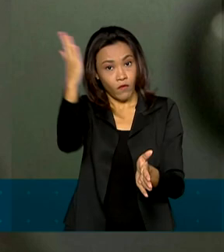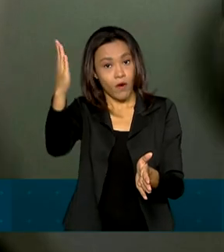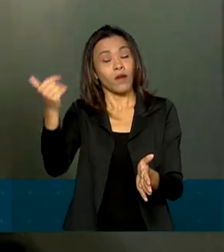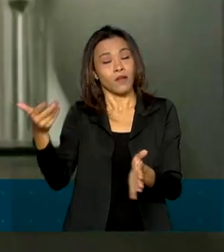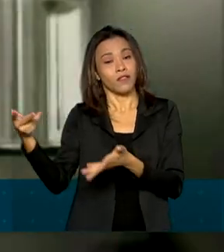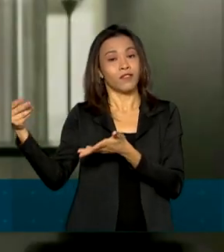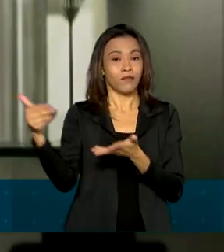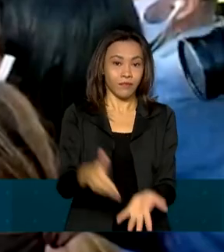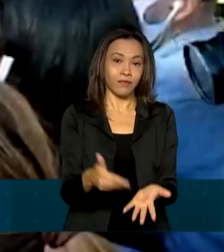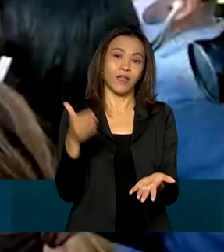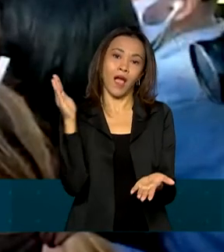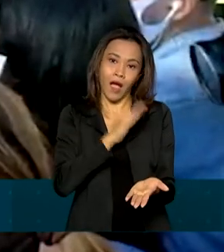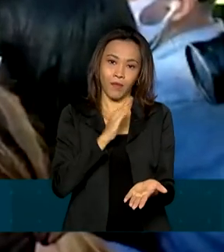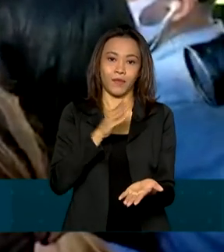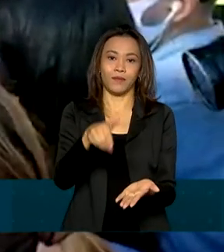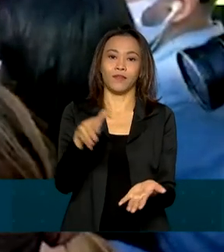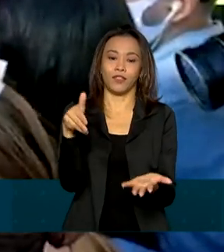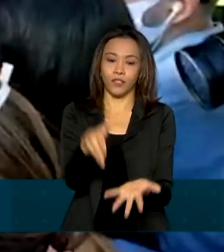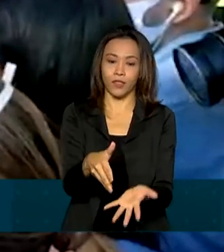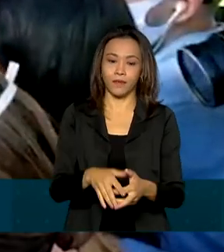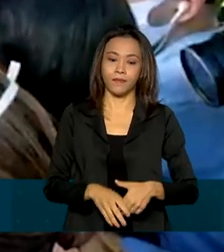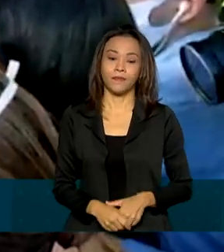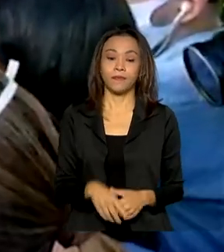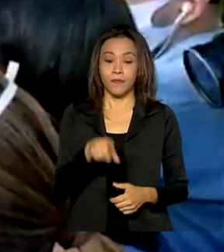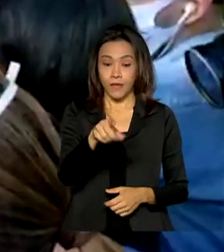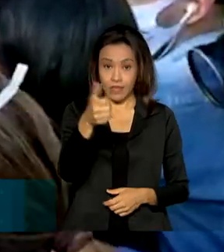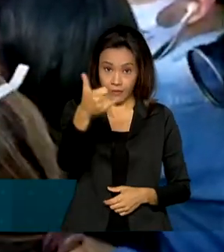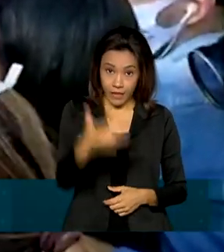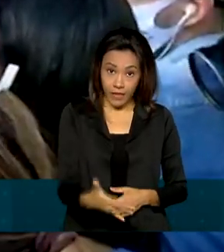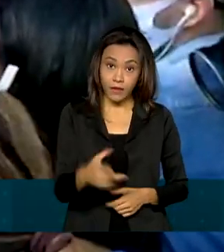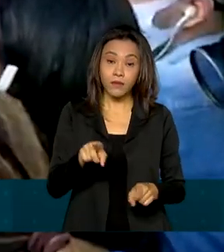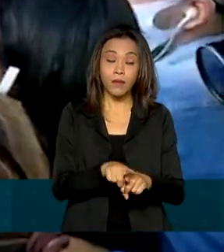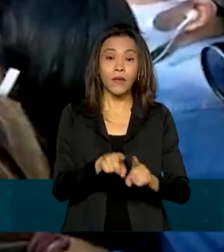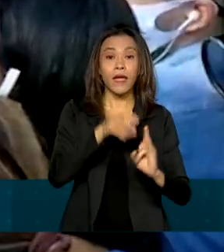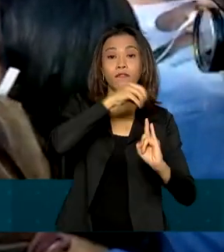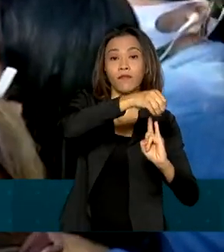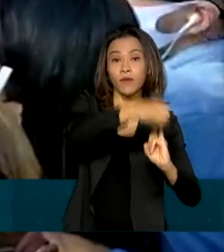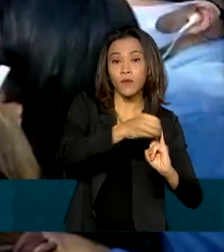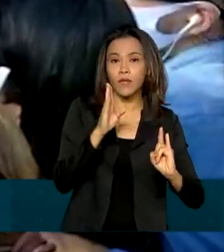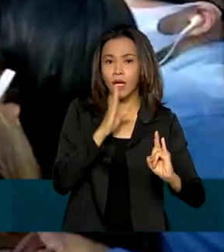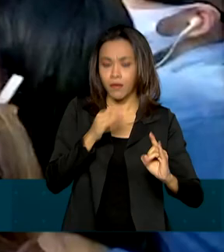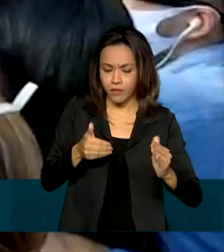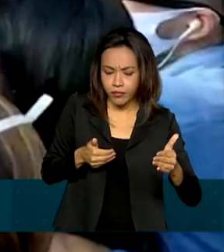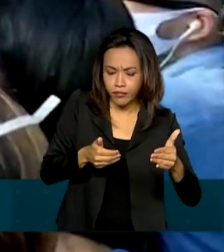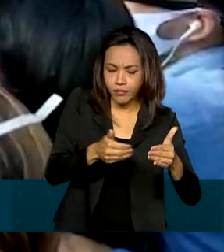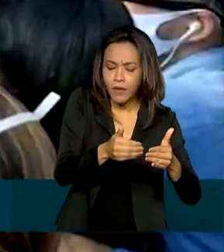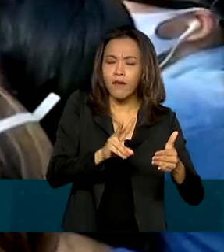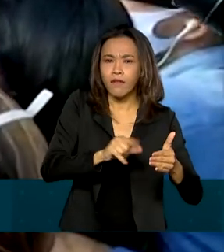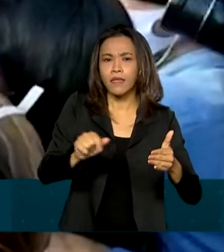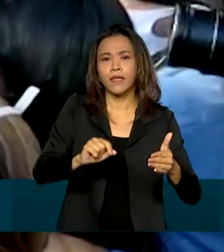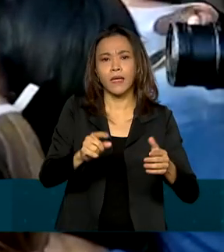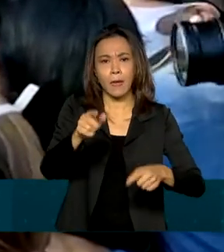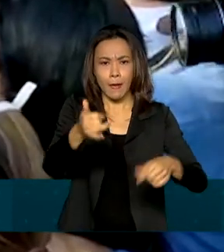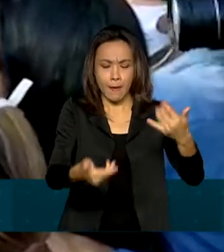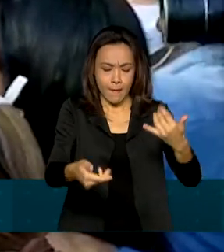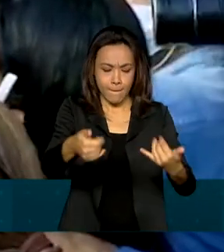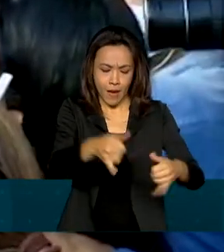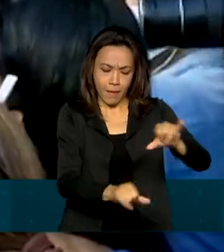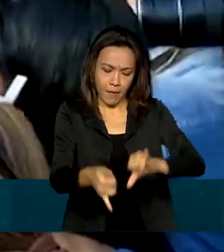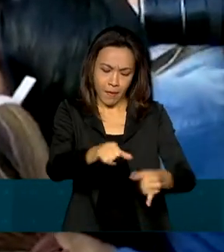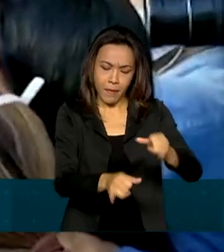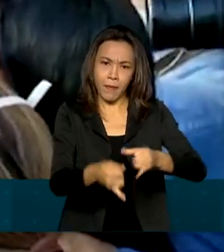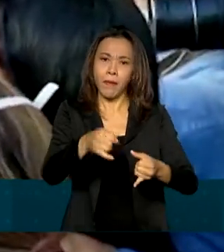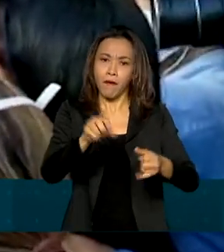cheguem mais rápido. Em breve, a Fiocruz tem insumo farmacêutico ativo produzido aqui no Brasil. Então, isso já é